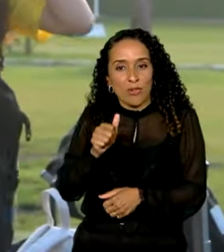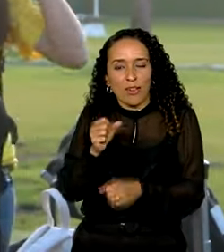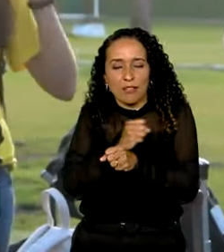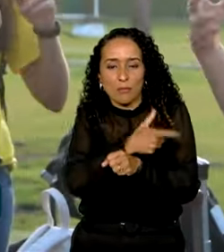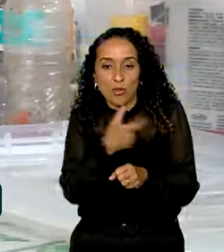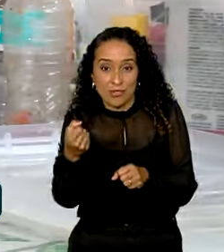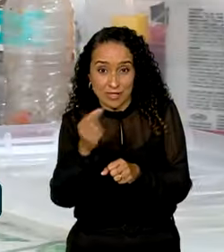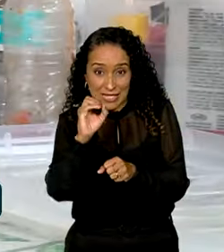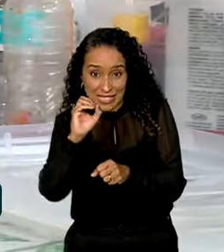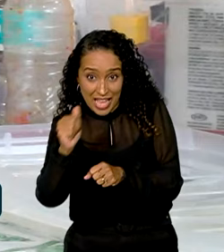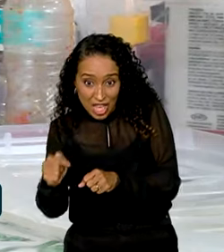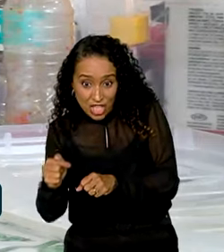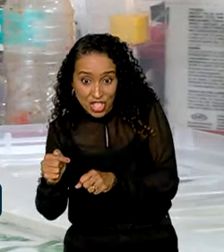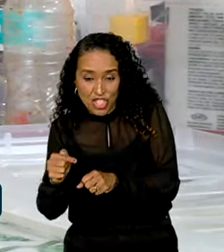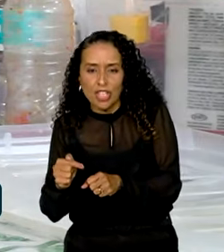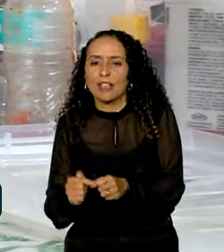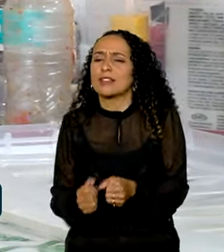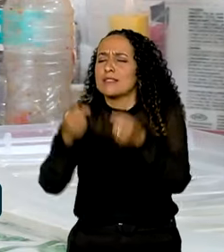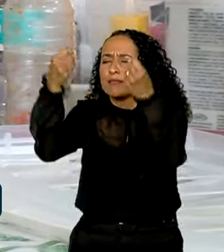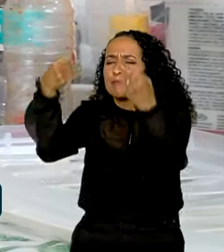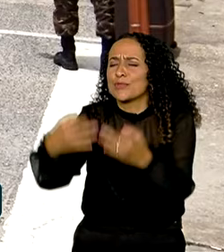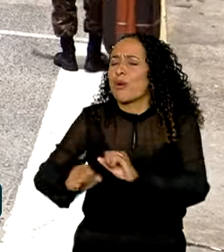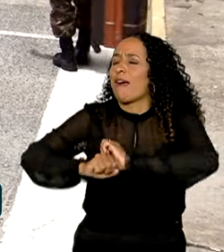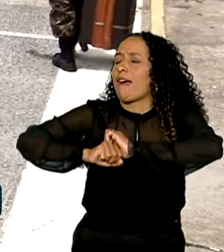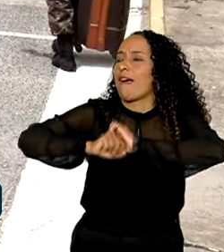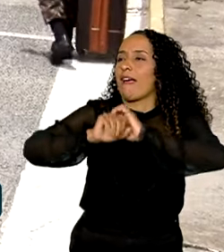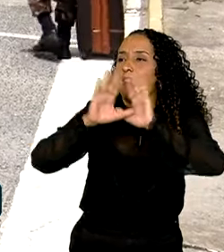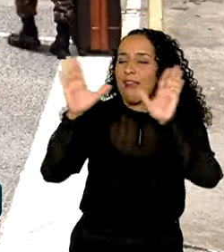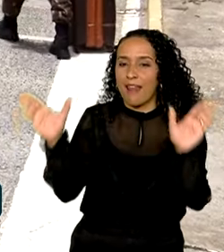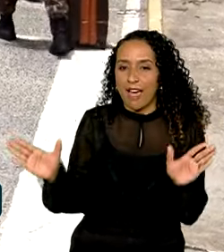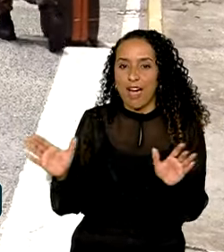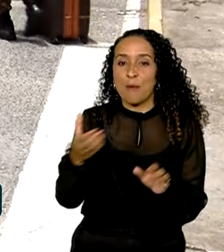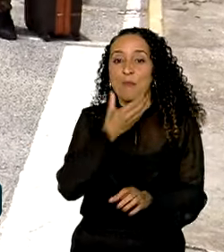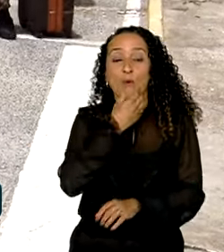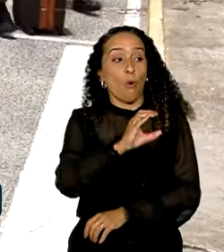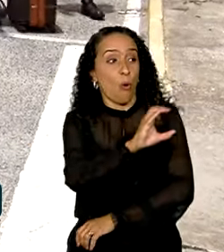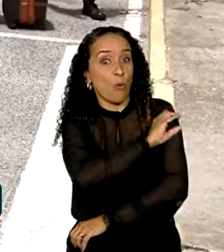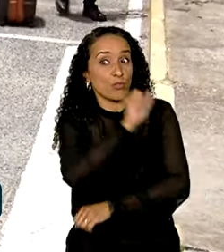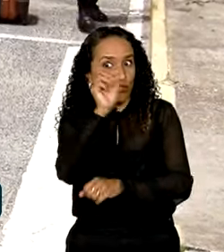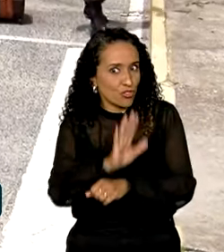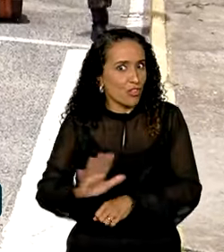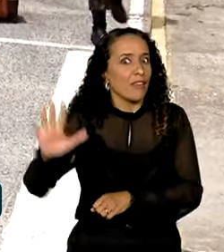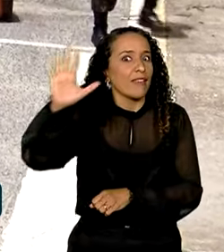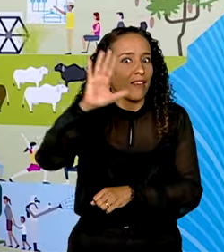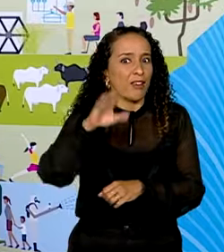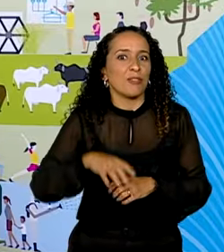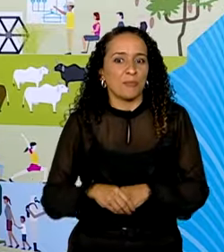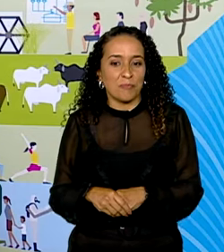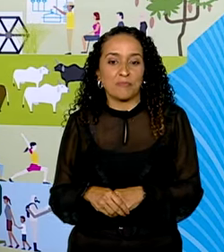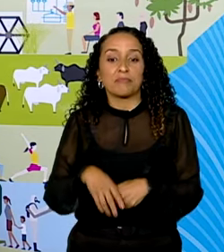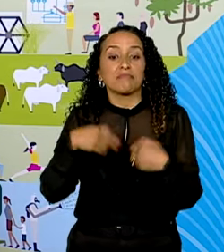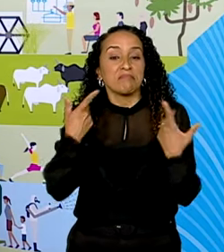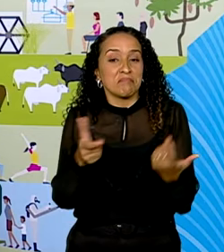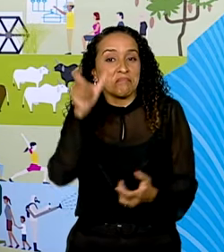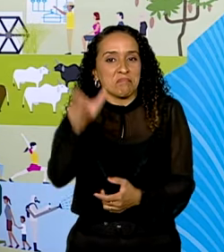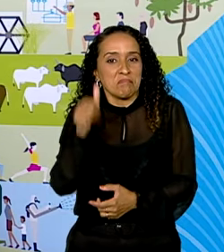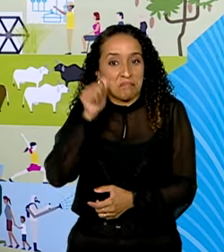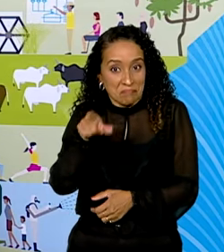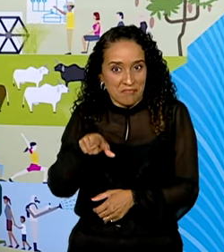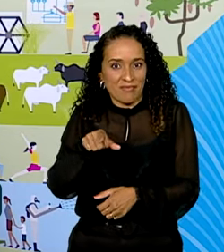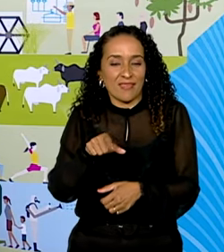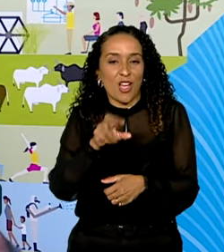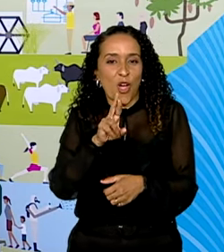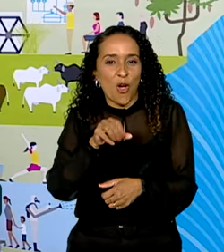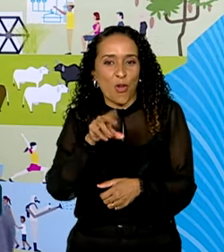2007 que deixou isso muito claro para o coordenador geral da iniciativa. Essa rondonista falou que